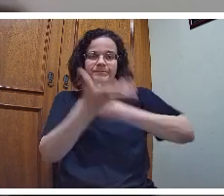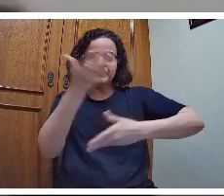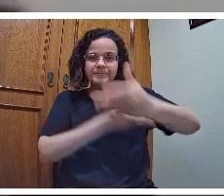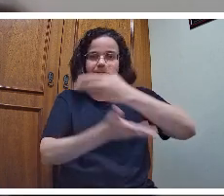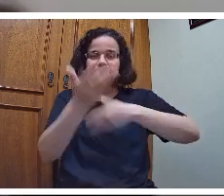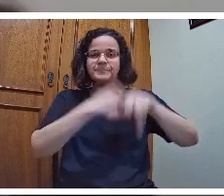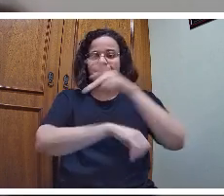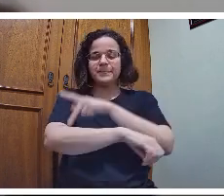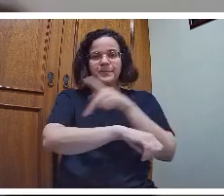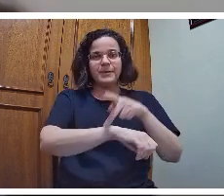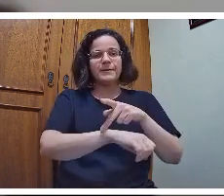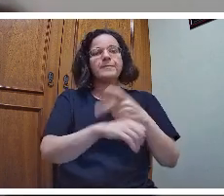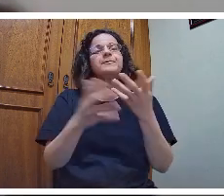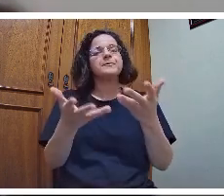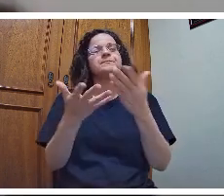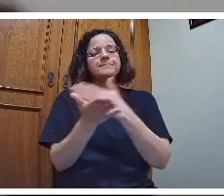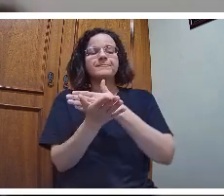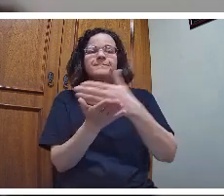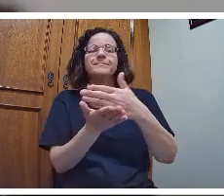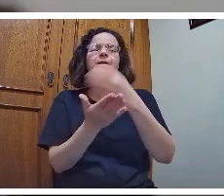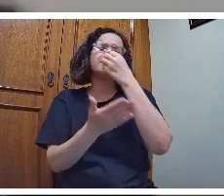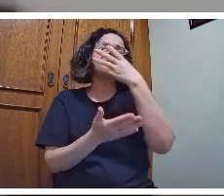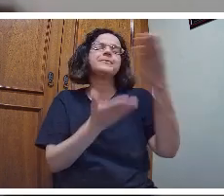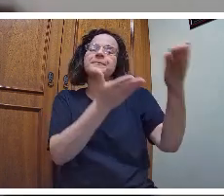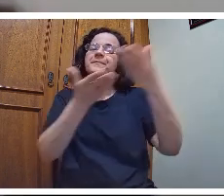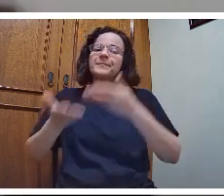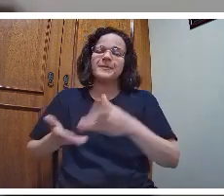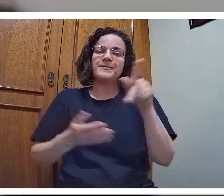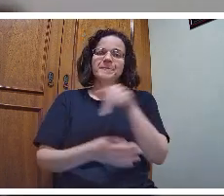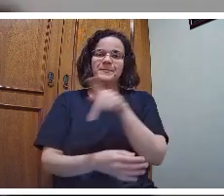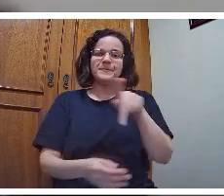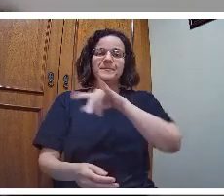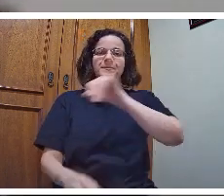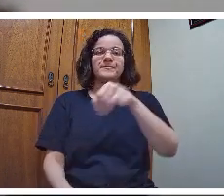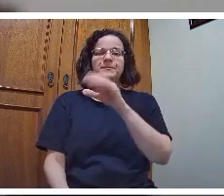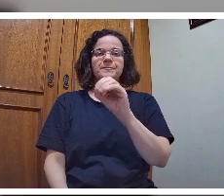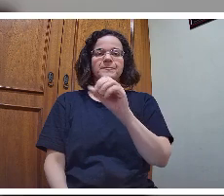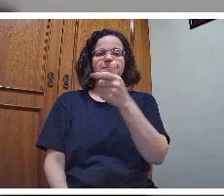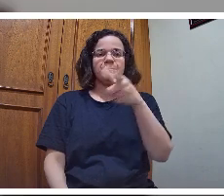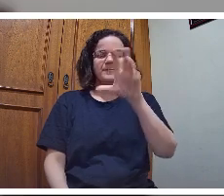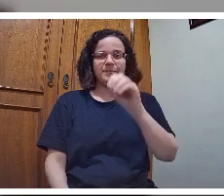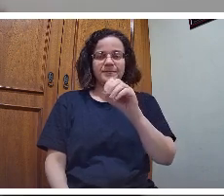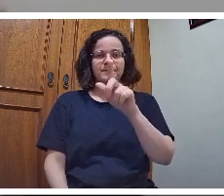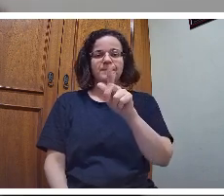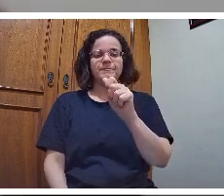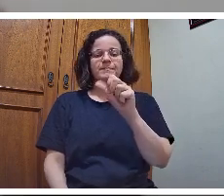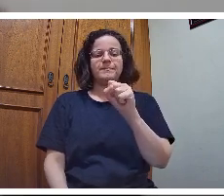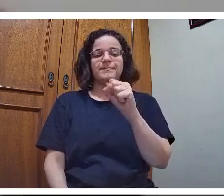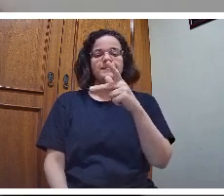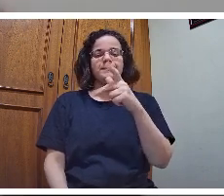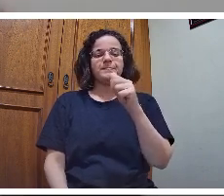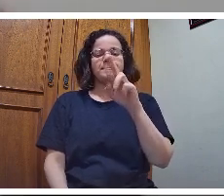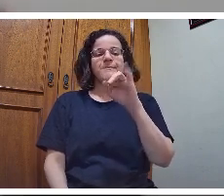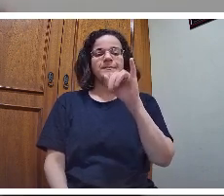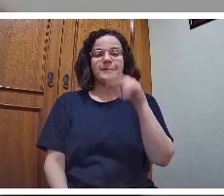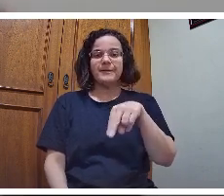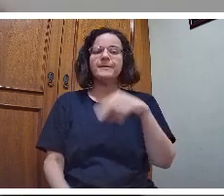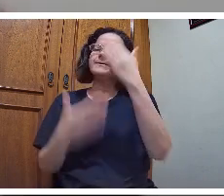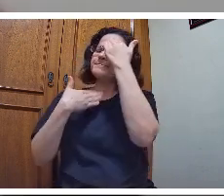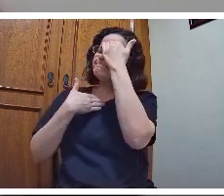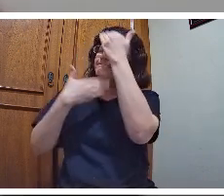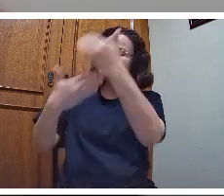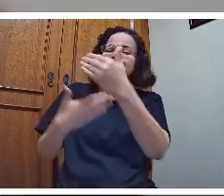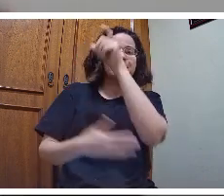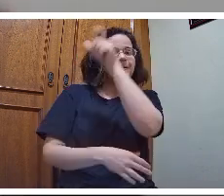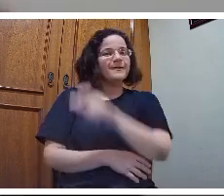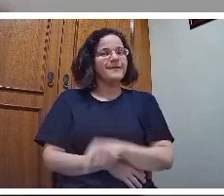Pedagógica. Gostaria de desejar inicialmente as boas-vindas ao professor João Luiz Gasparin e agradecer a ele, né, em ter aceito